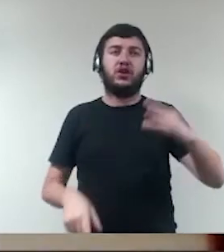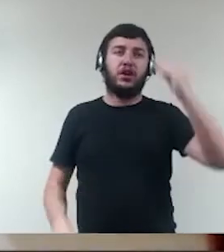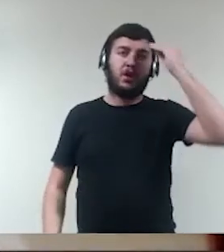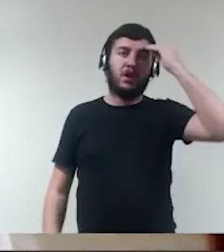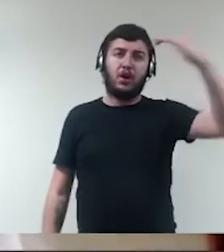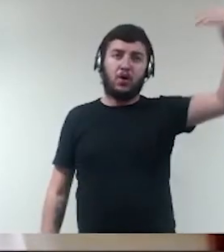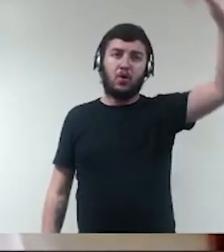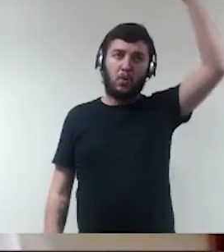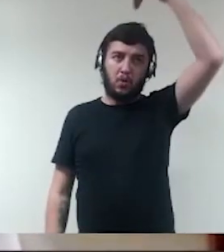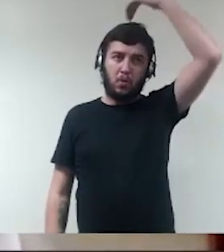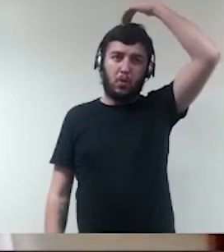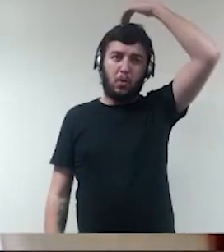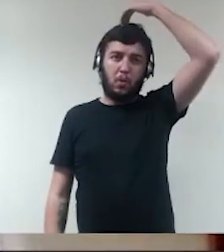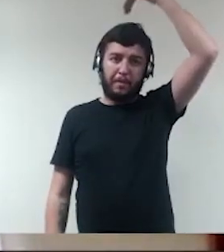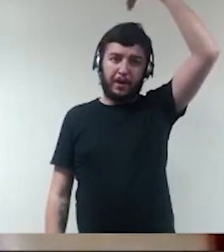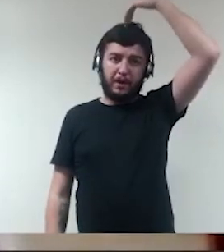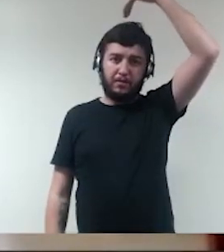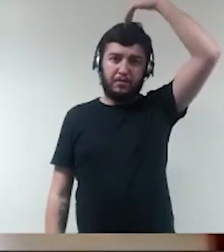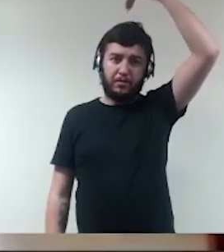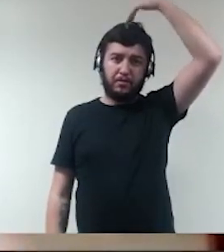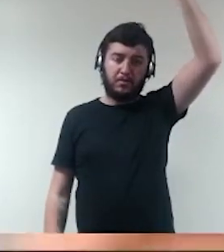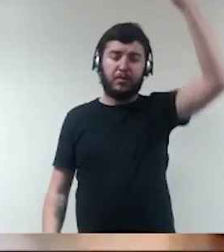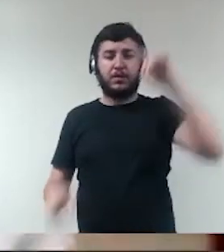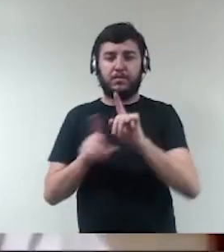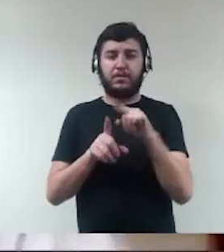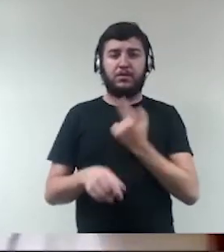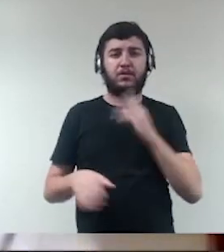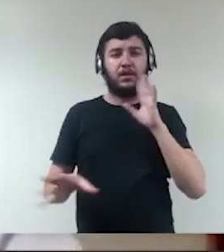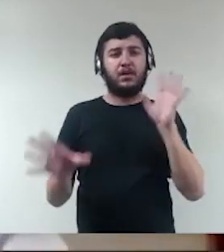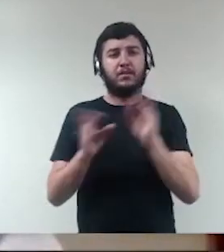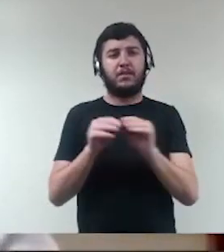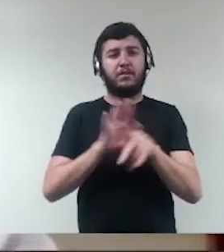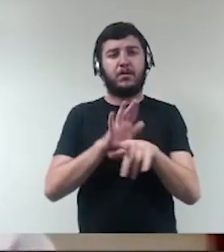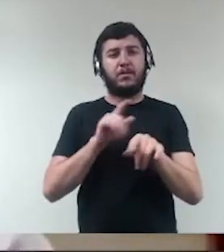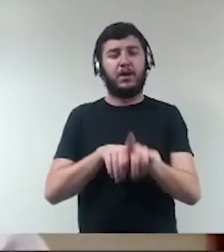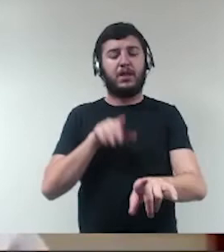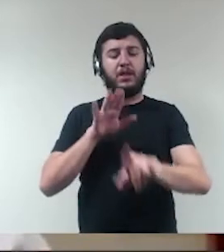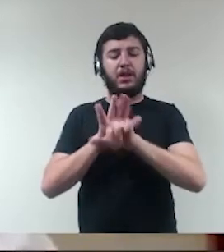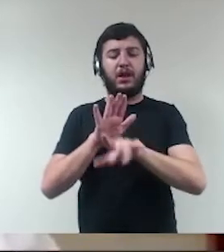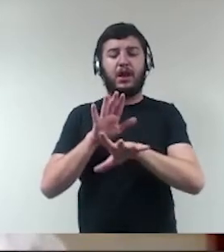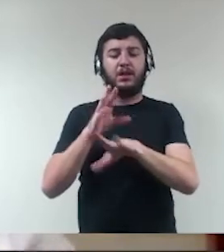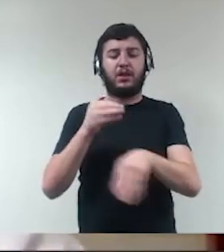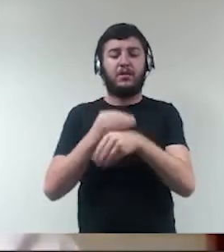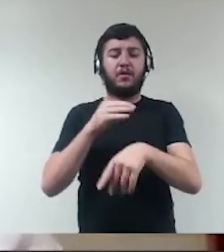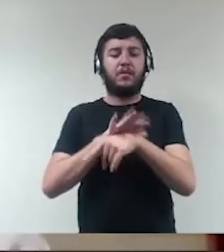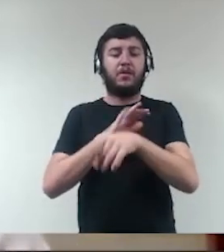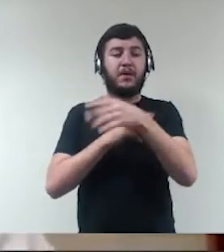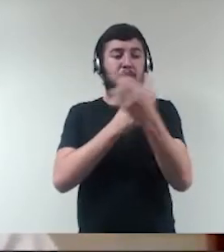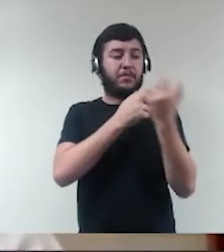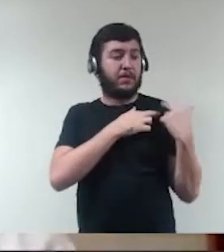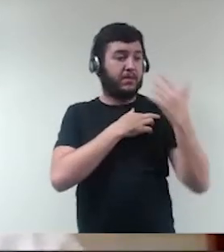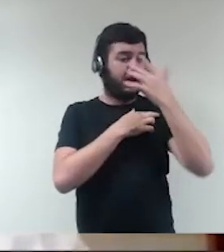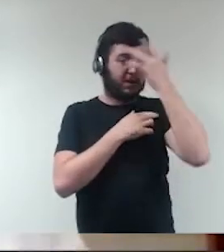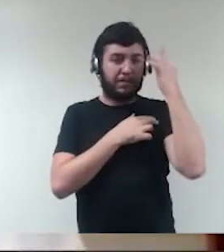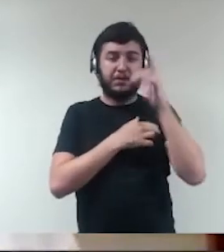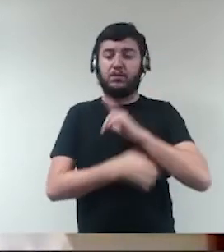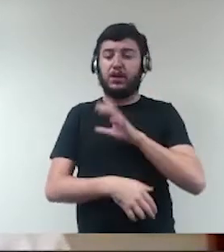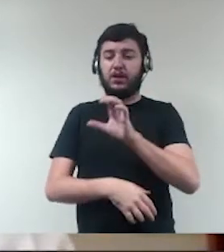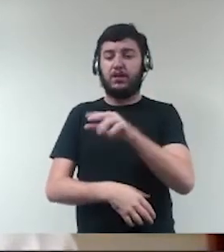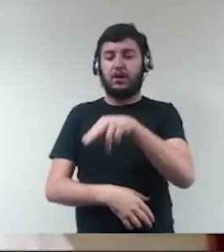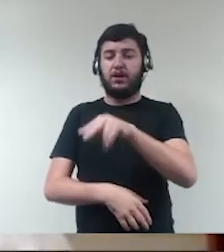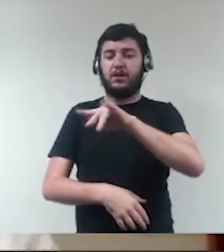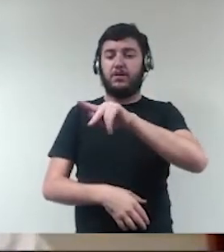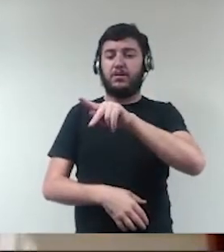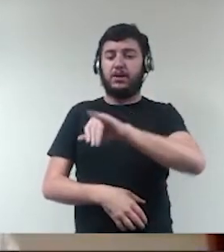anticorrupção ela atribui responsabilidade à pessoa jurídica que eventualmente tenha algum envolvimento